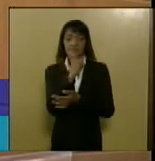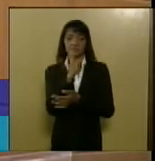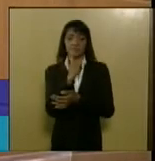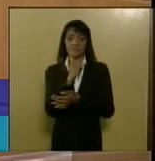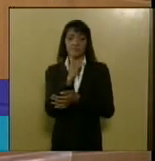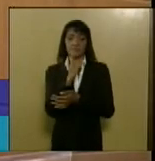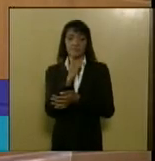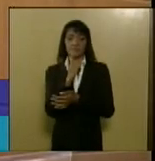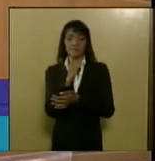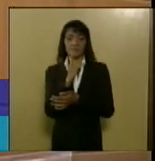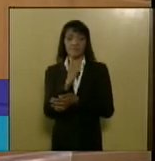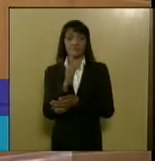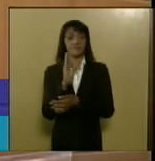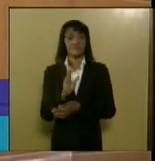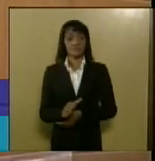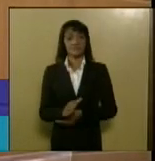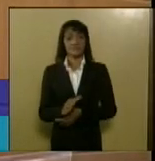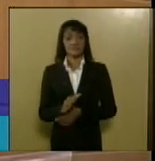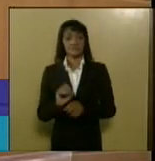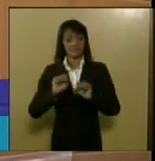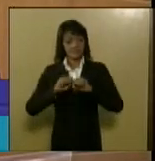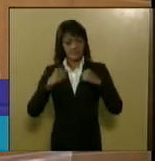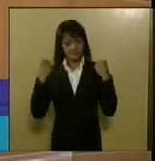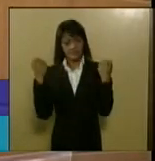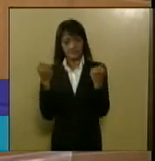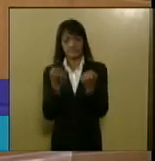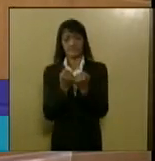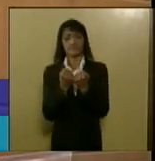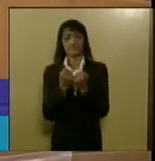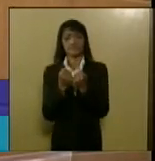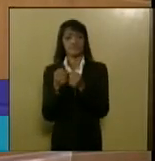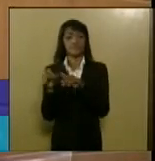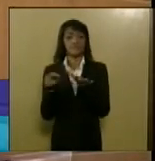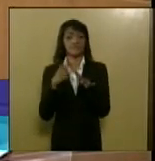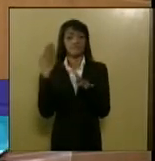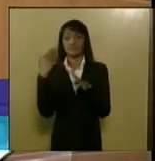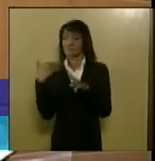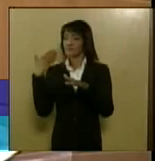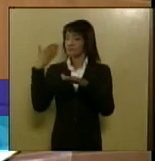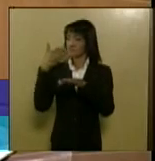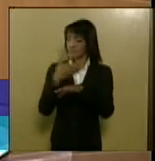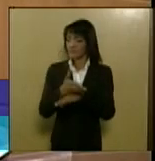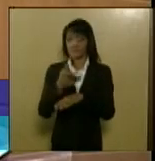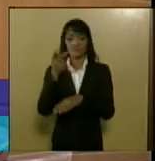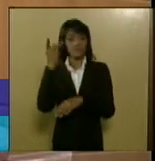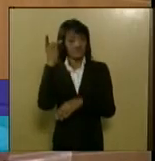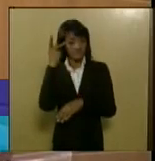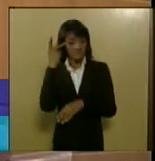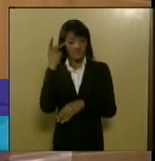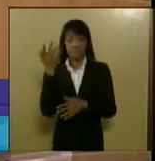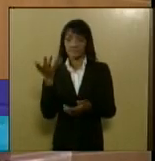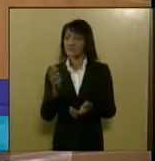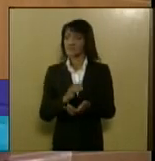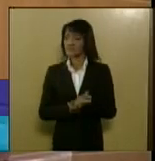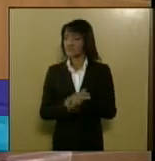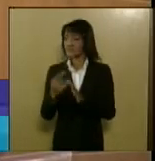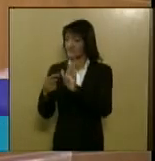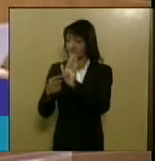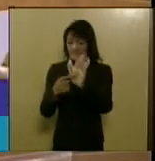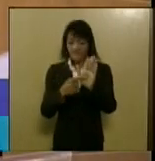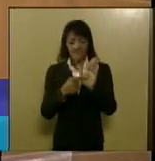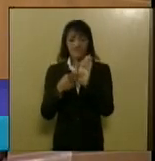esse Congresso Internacional, que nós participamos na semana passada em São Paulo, mostra